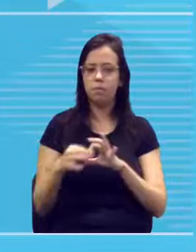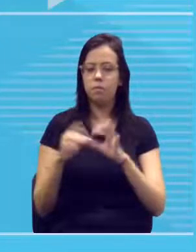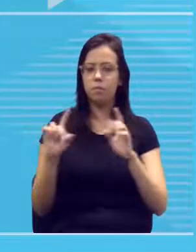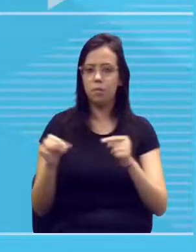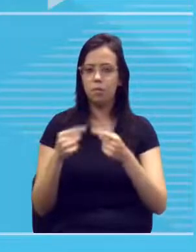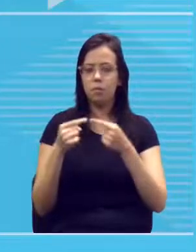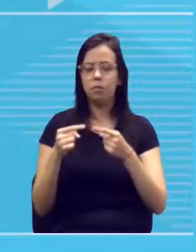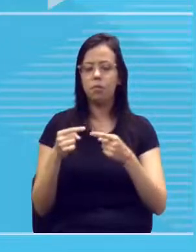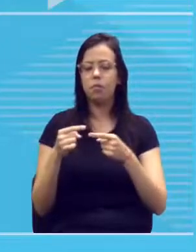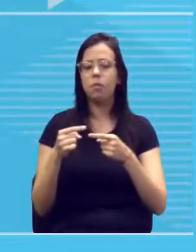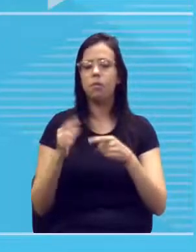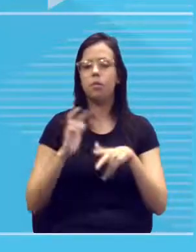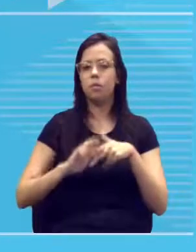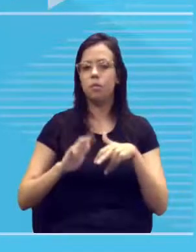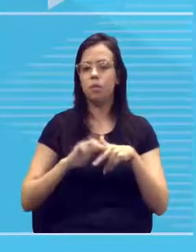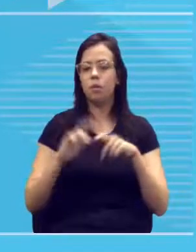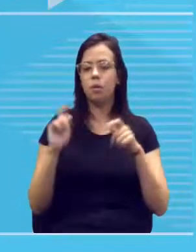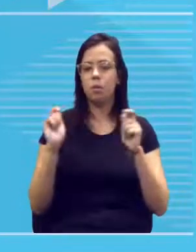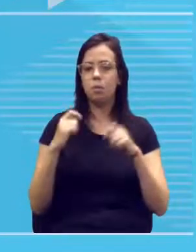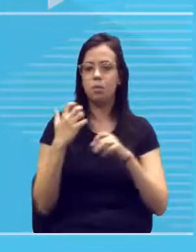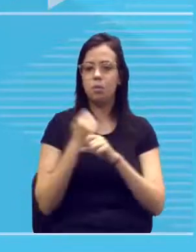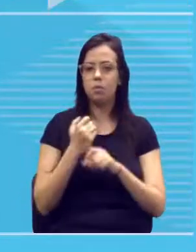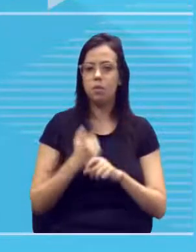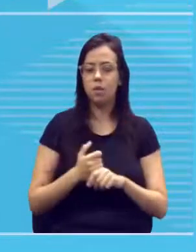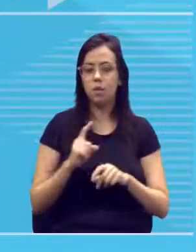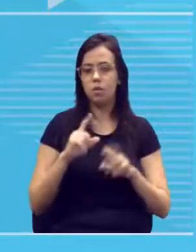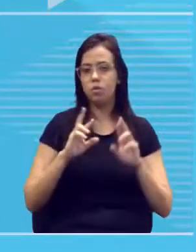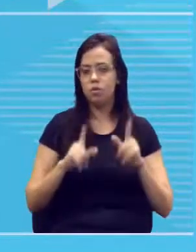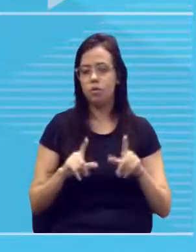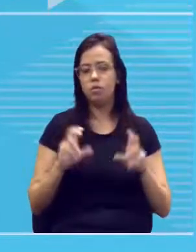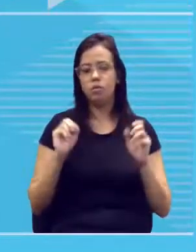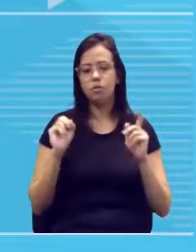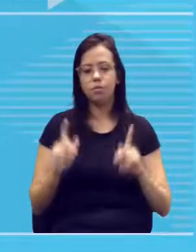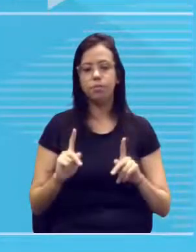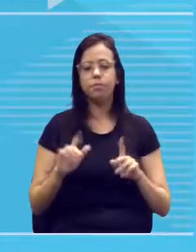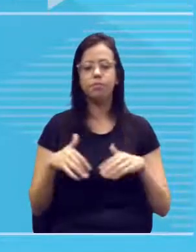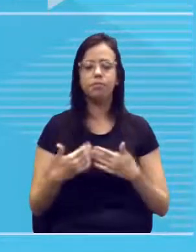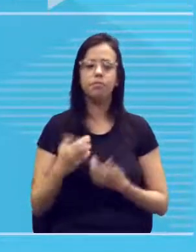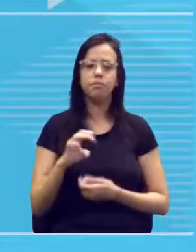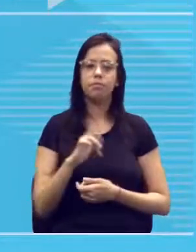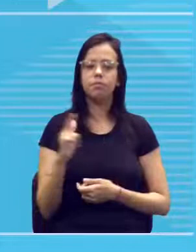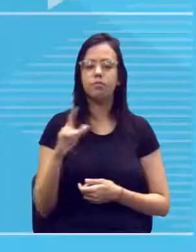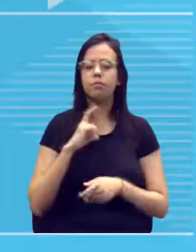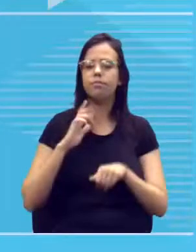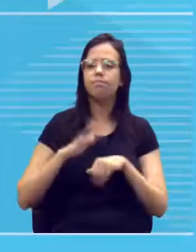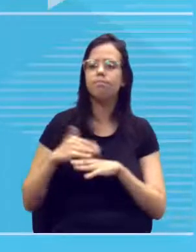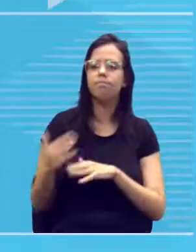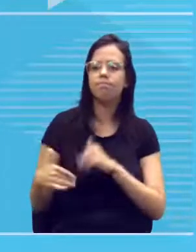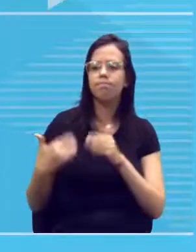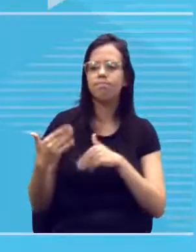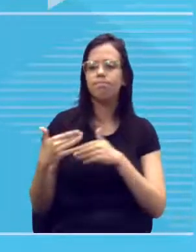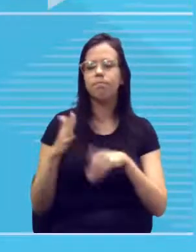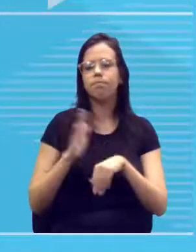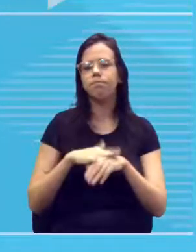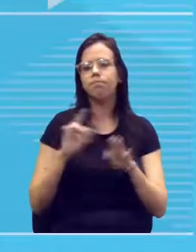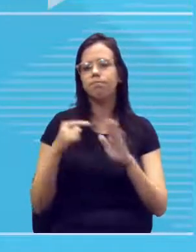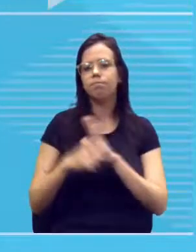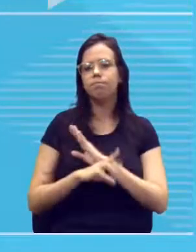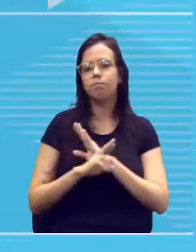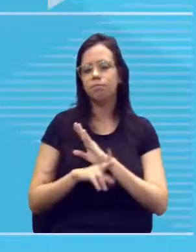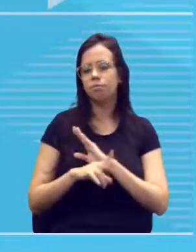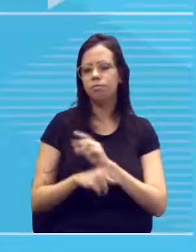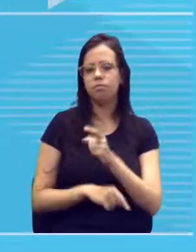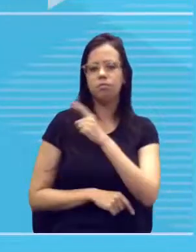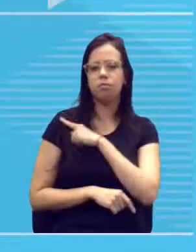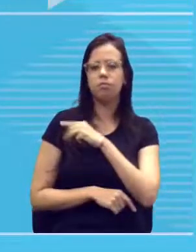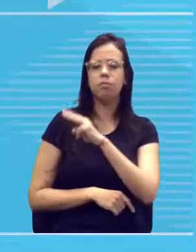ela é um pouquinho diferente de um para o outro. Tá bom? Aí, claro, que vai ser mais avançado, vai ser não só para o ensino médio, mas é